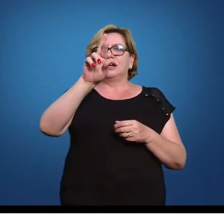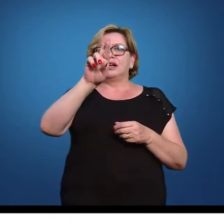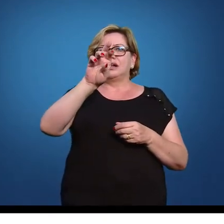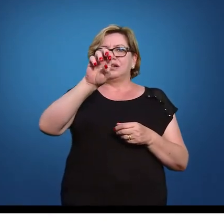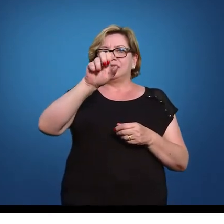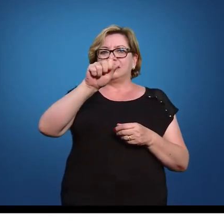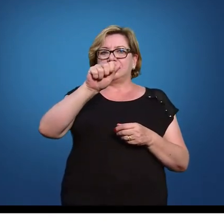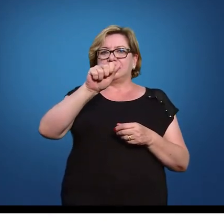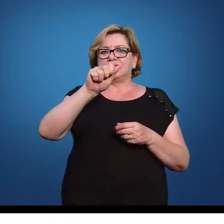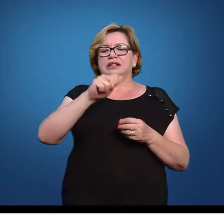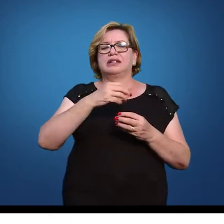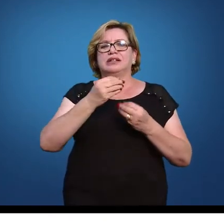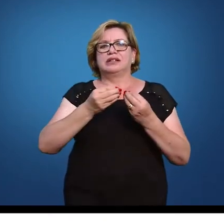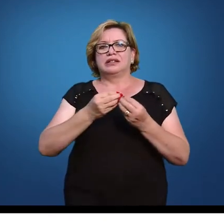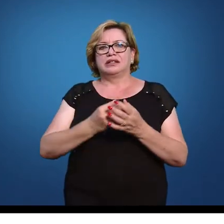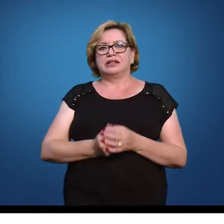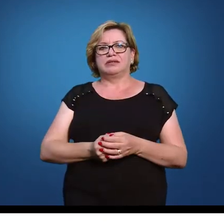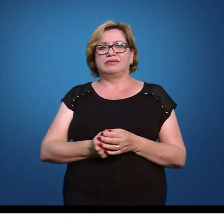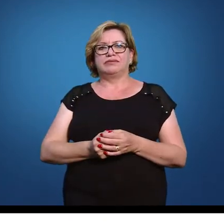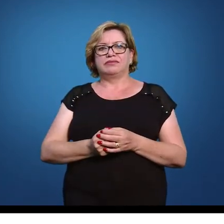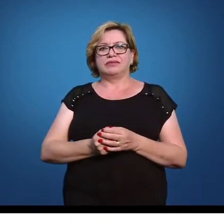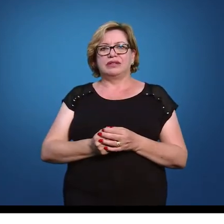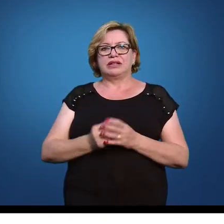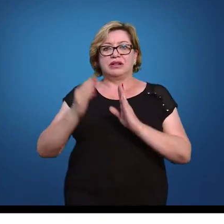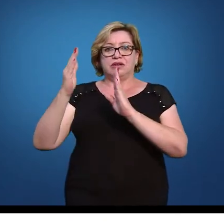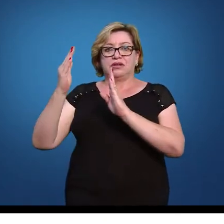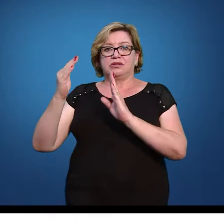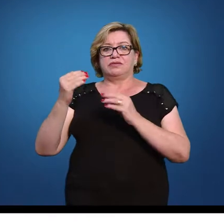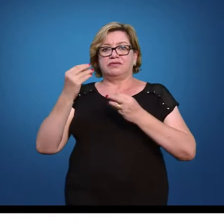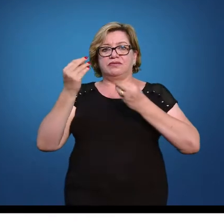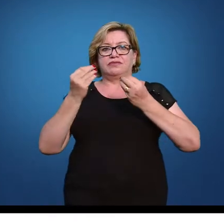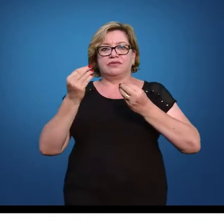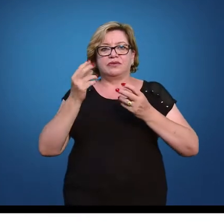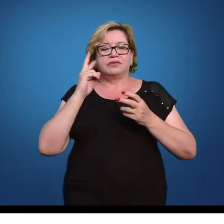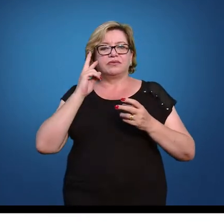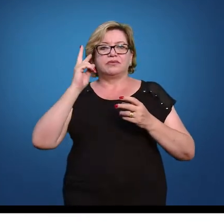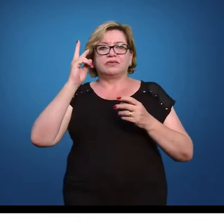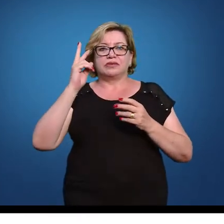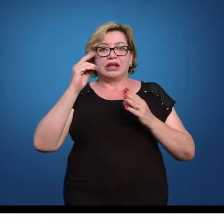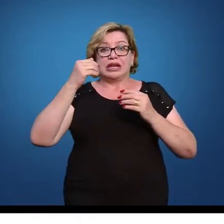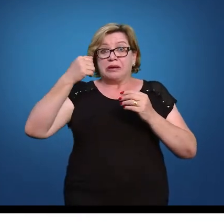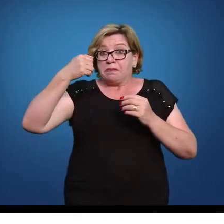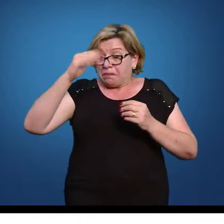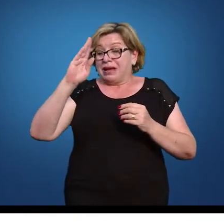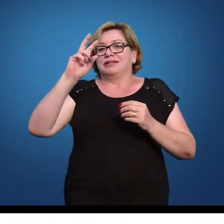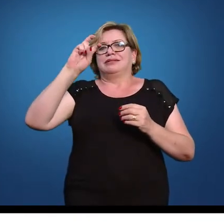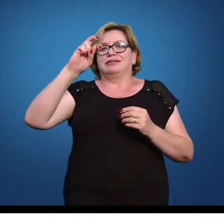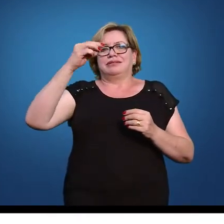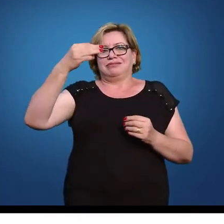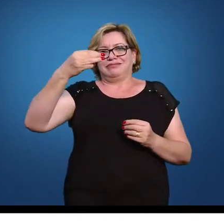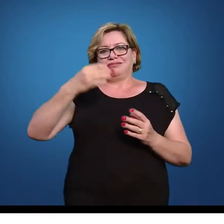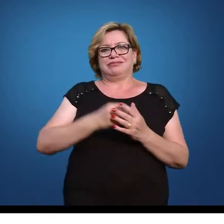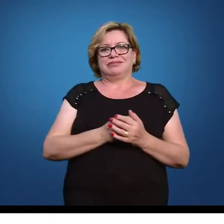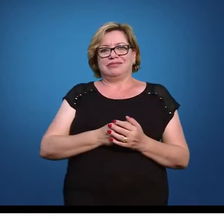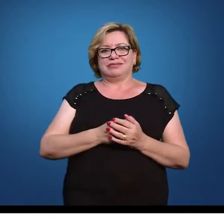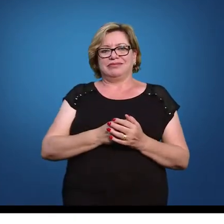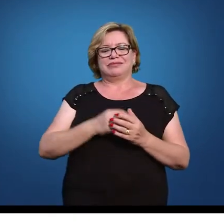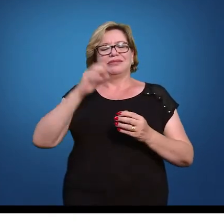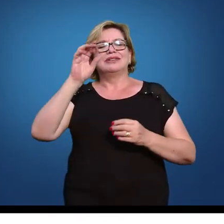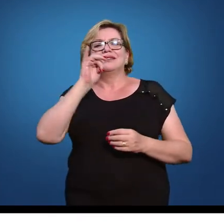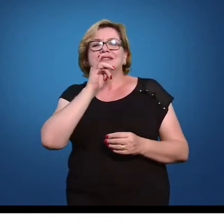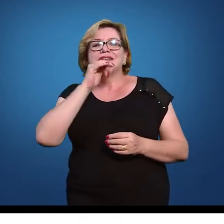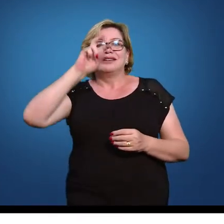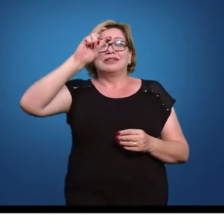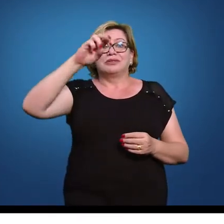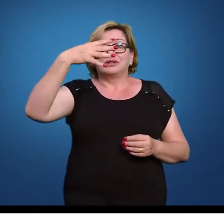superior a 53. Então, agora é fundamental, porque é quando você vai formular a sua pergunta para responder. Qual parte da curva me interessa?